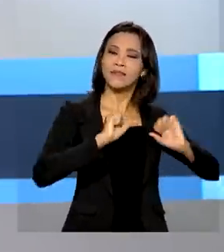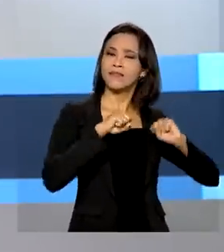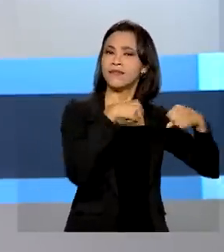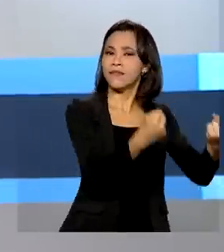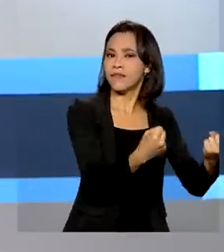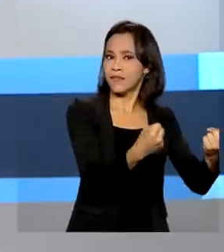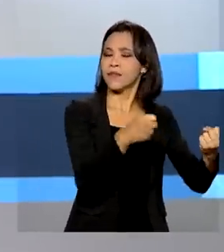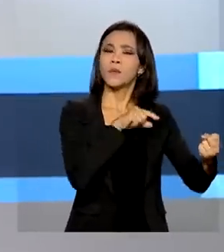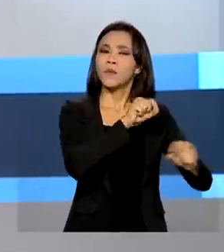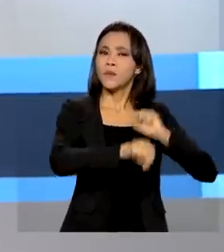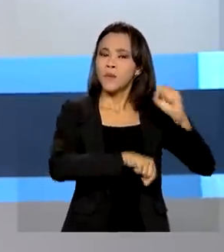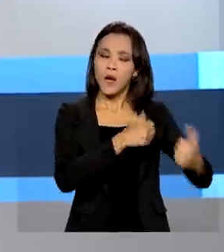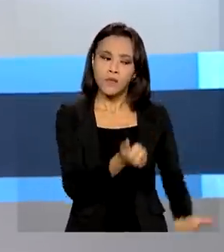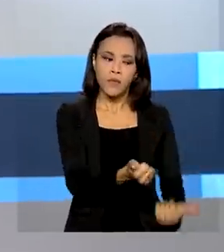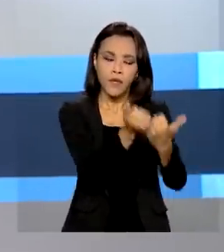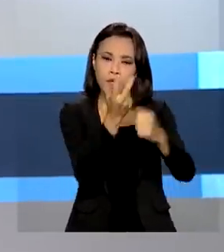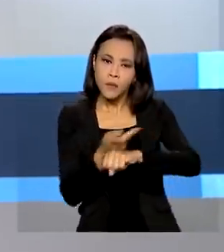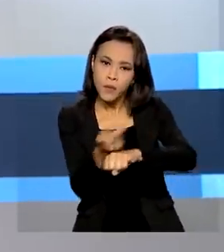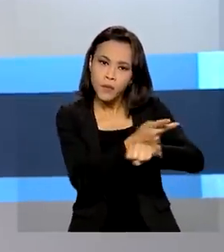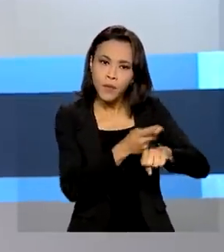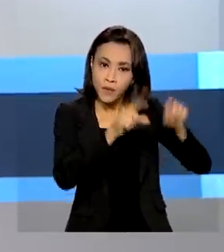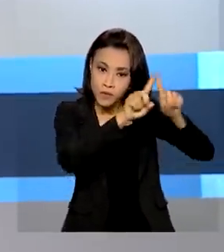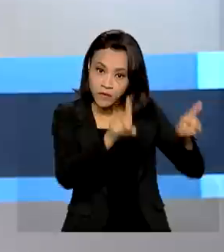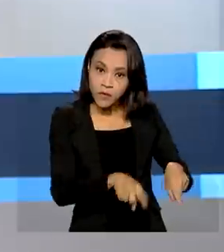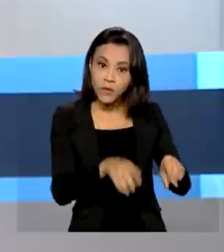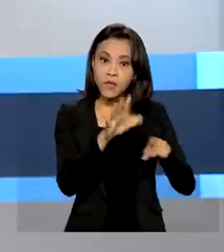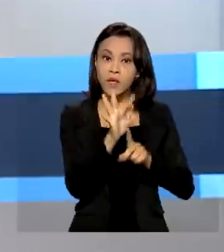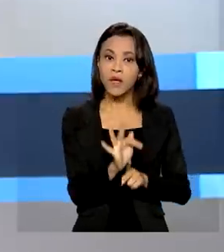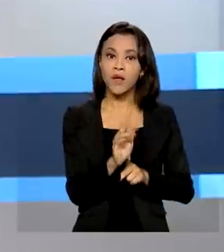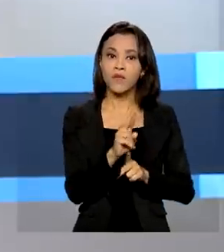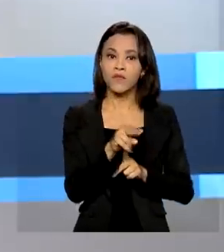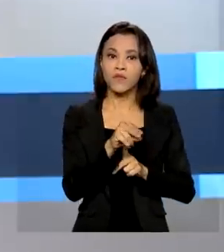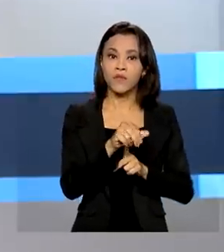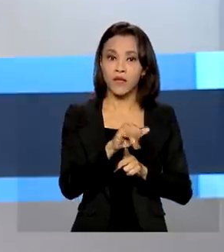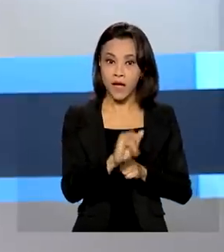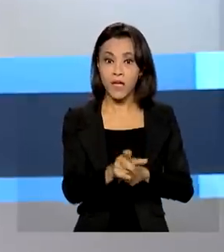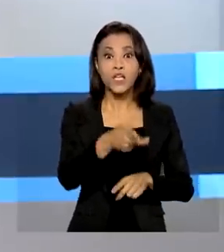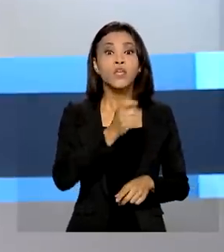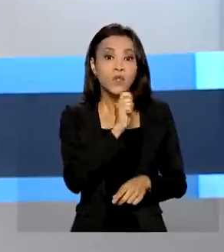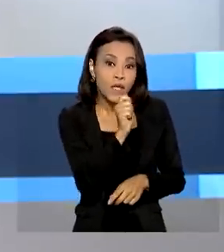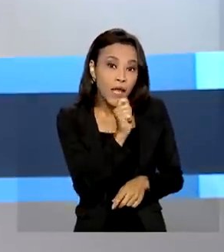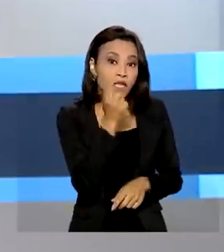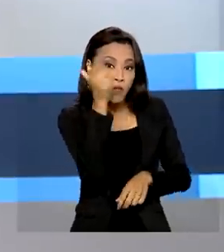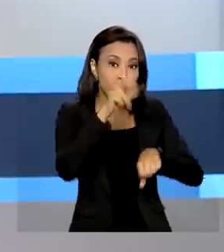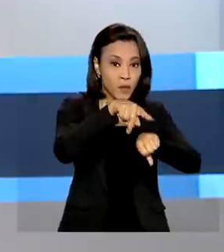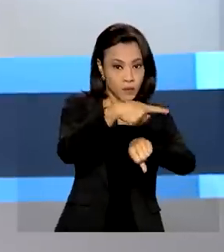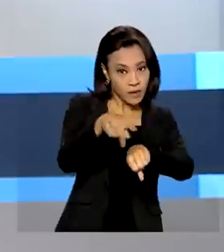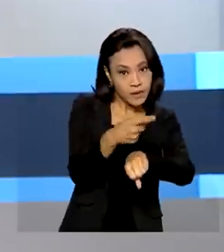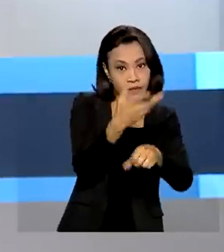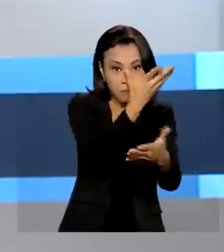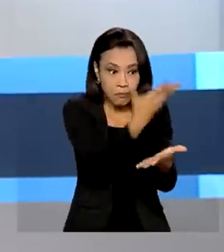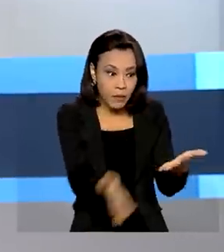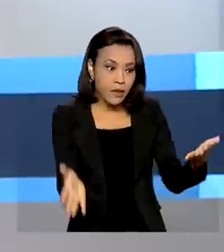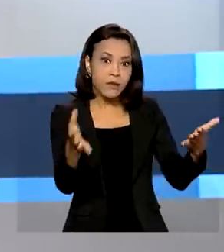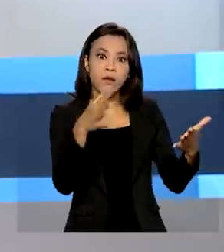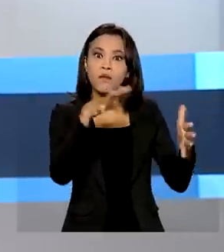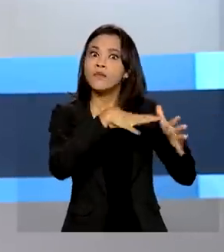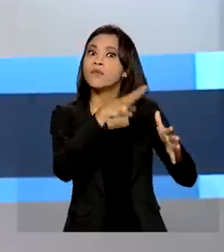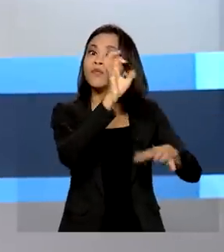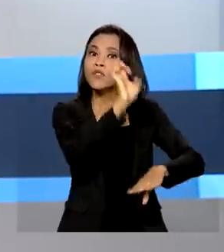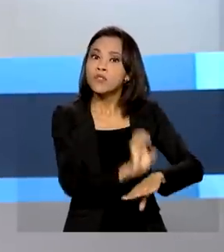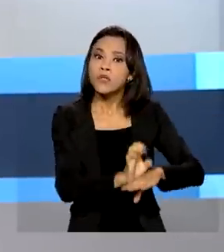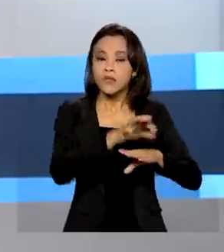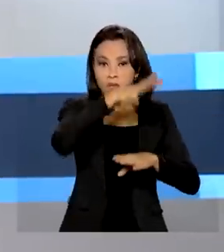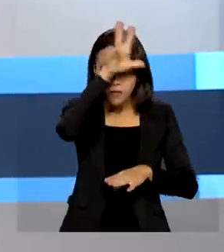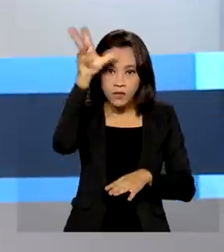apoio nas buscas ao servidor da FUNAI e ao jornalista inglês desaparecidos na Amazônia. E faltam 91 dias para o